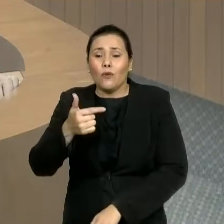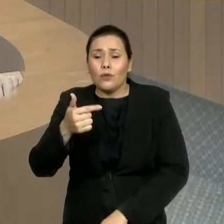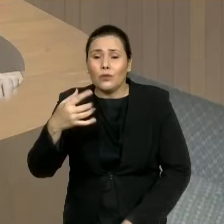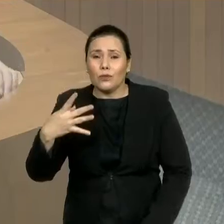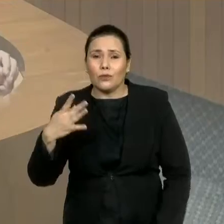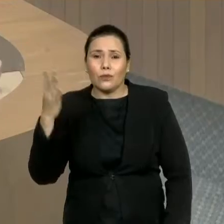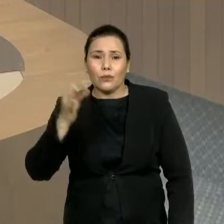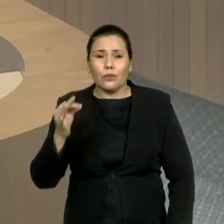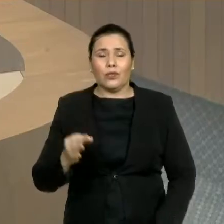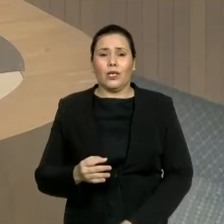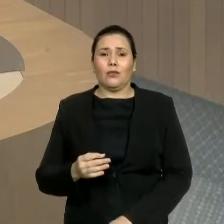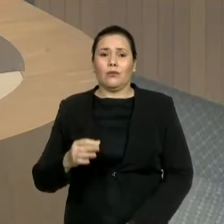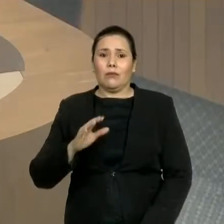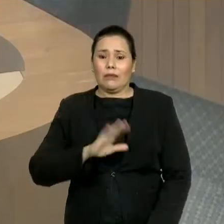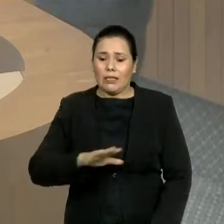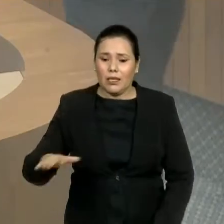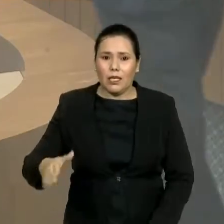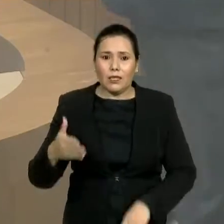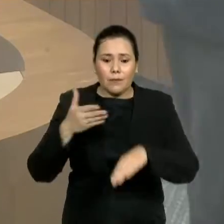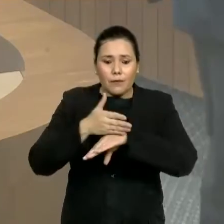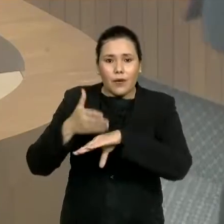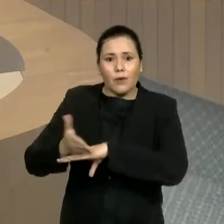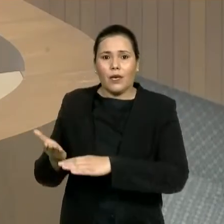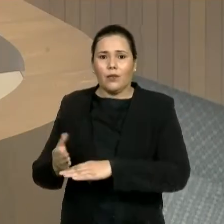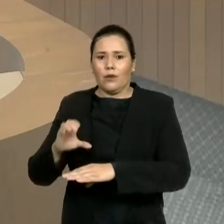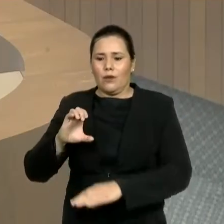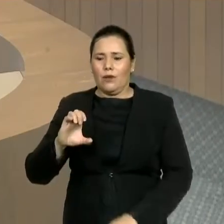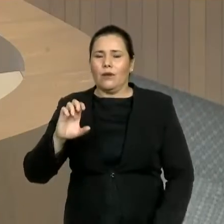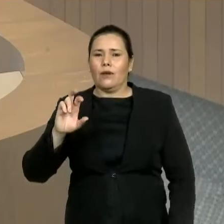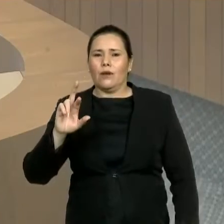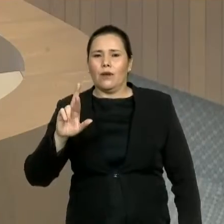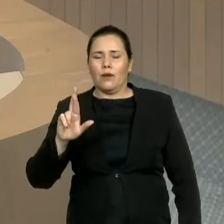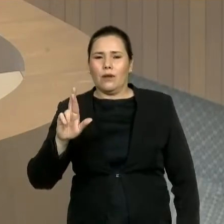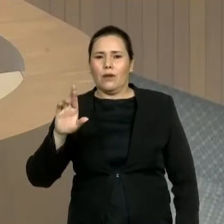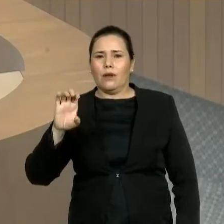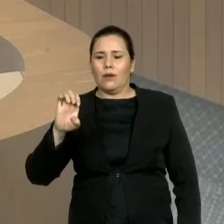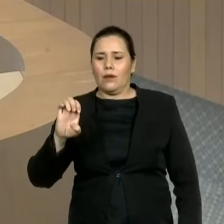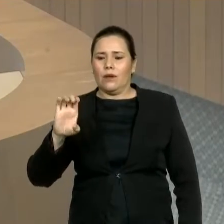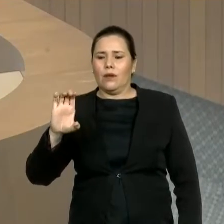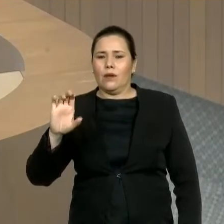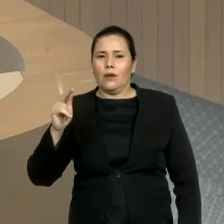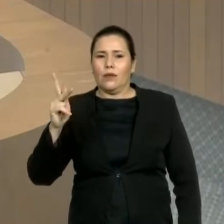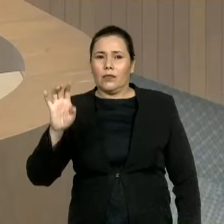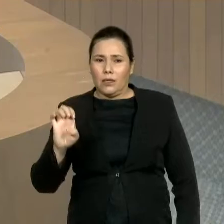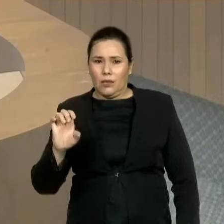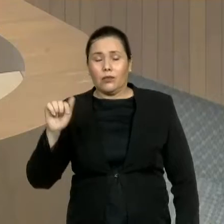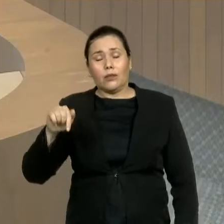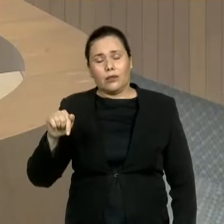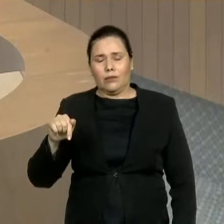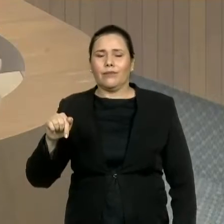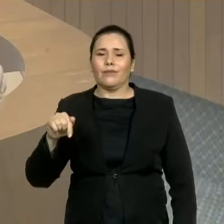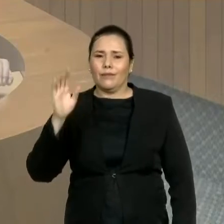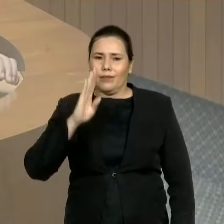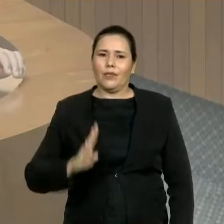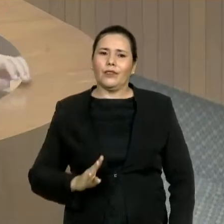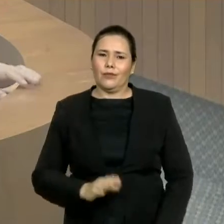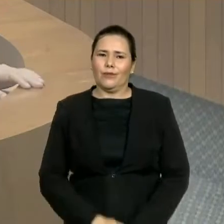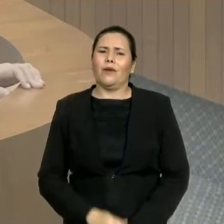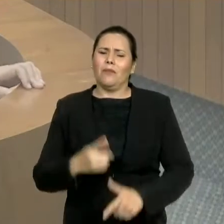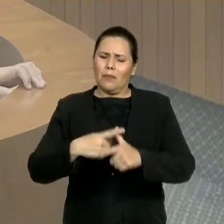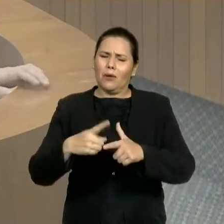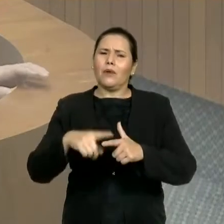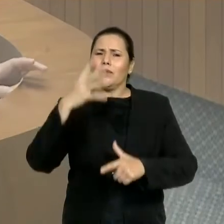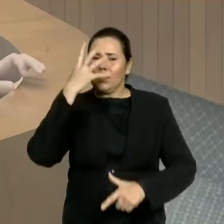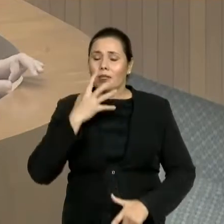país. É um problema e um problema grave. E esse problema seria ainda